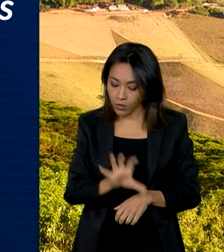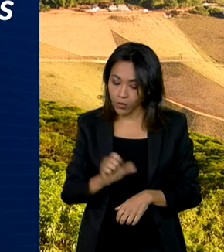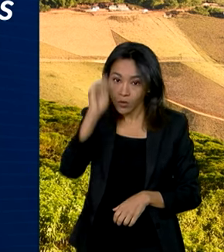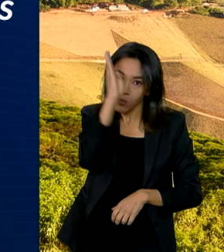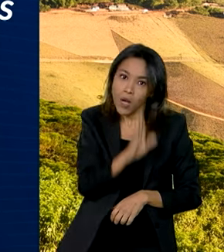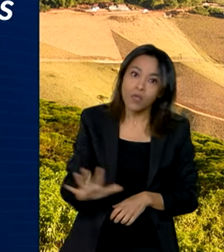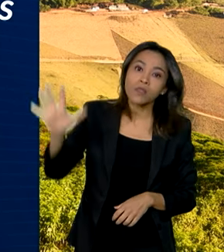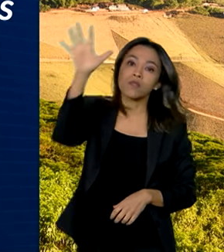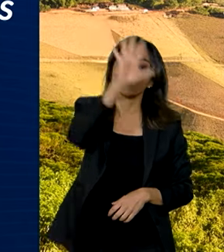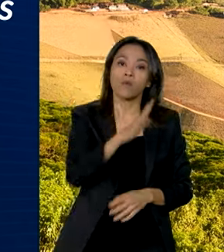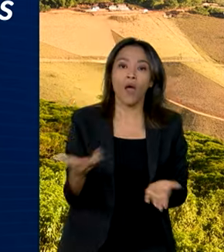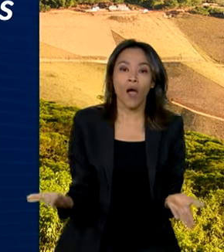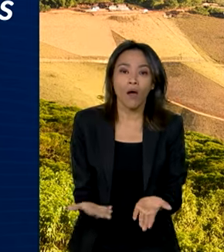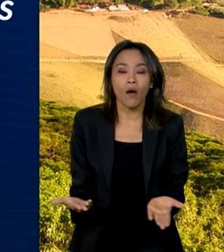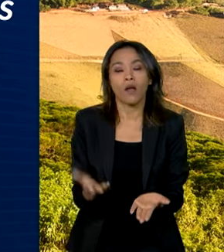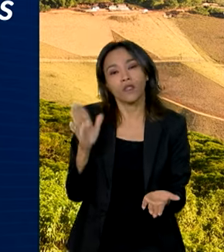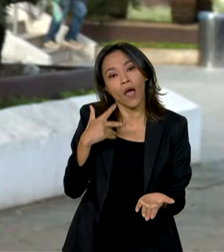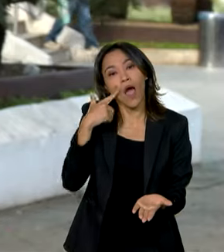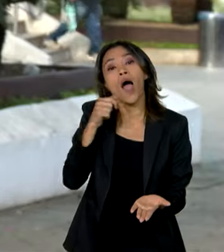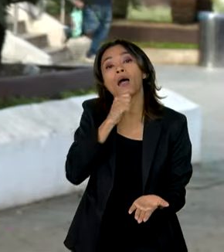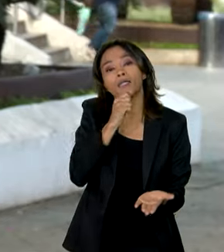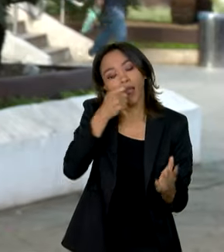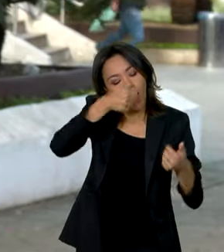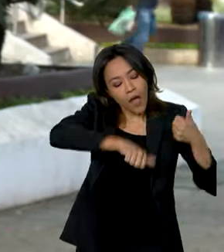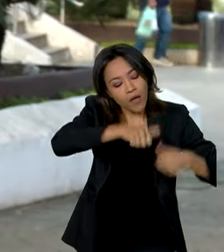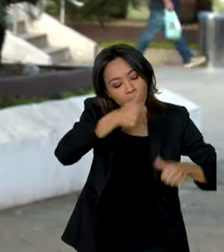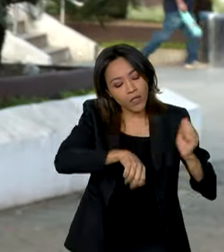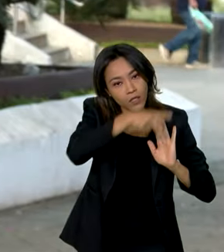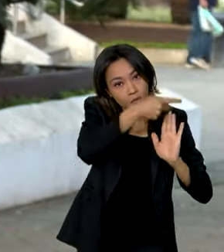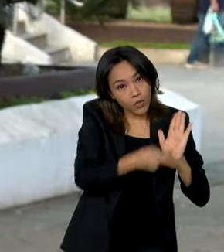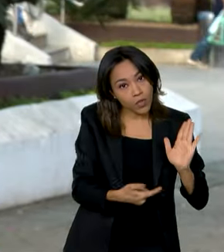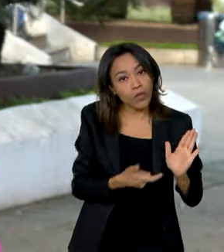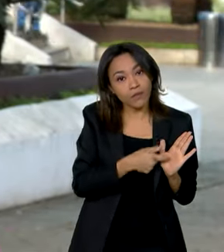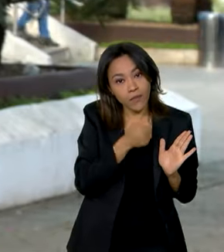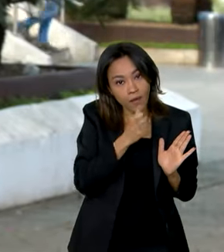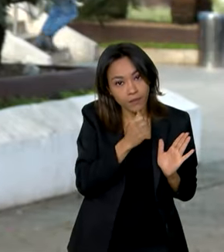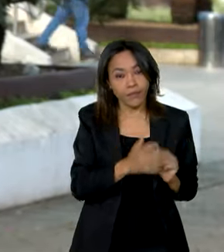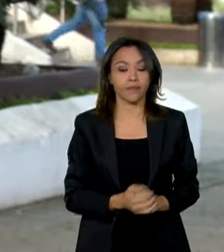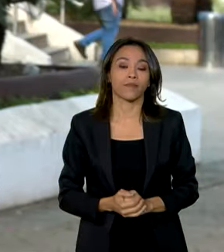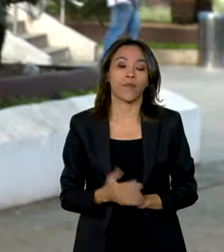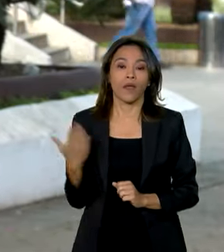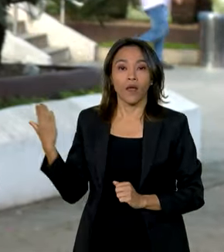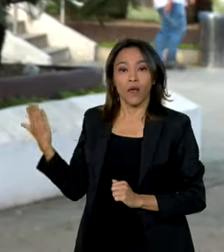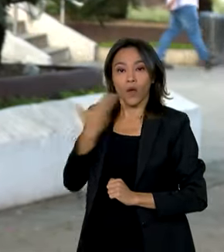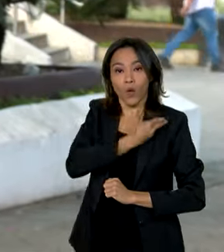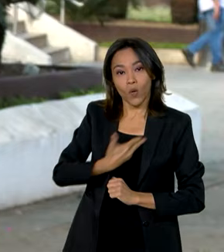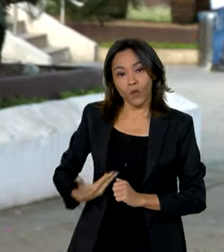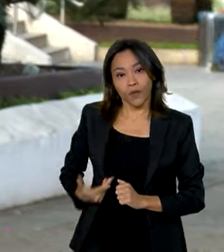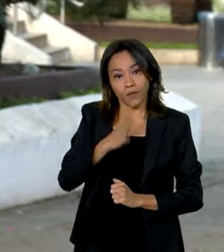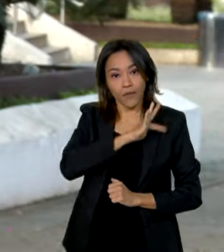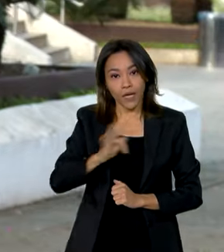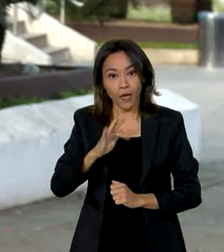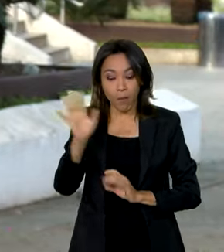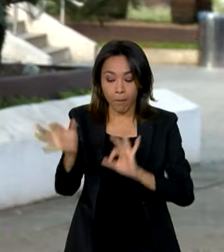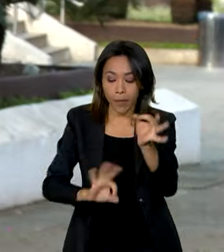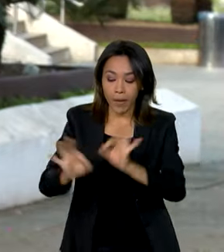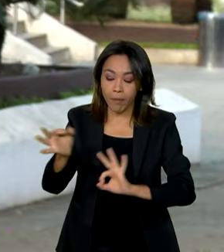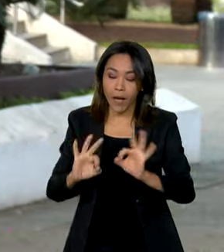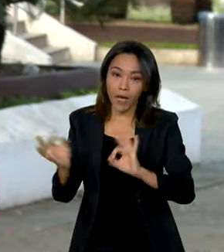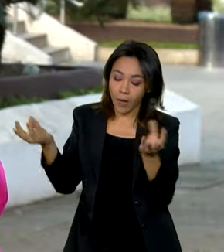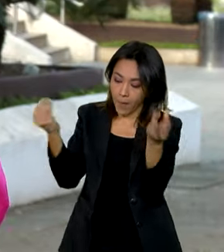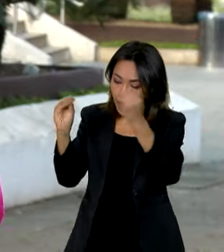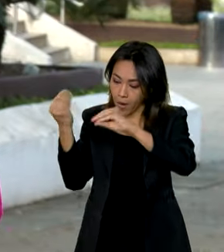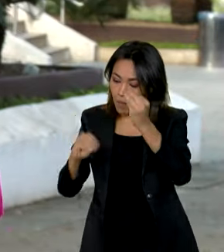estão agora em fase de análise. O governo federal ainda prepara o primeiro Plano Nacional da Defesa